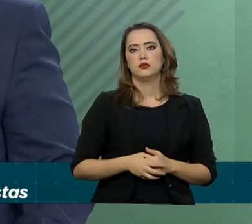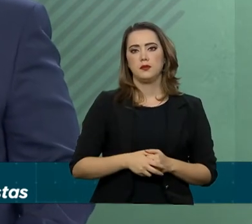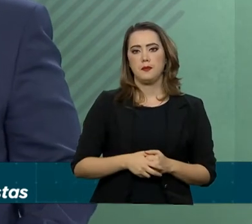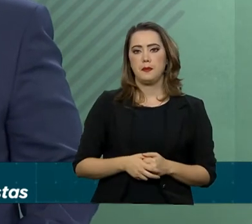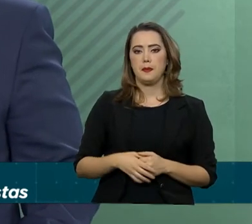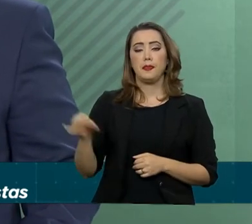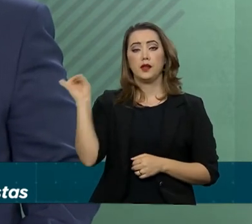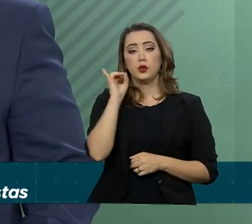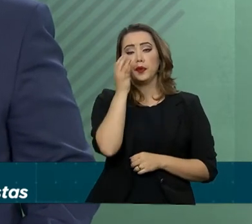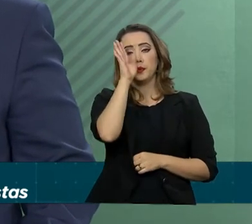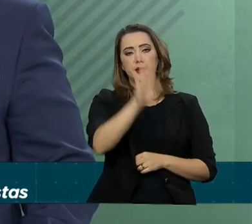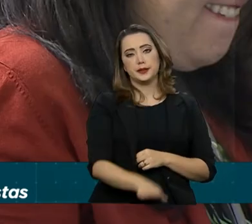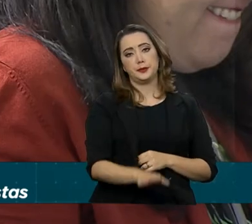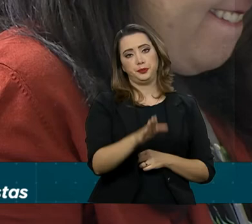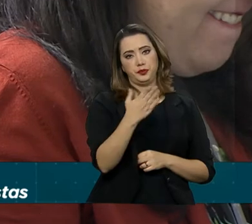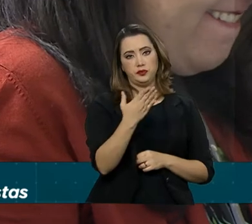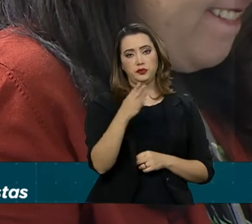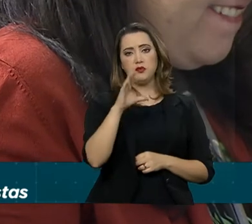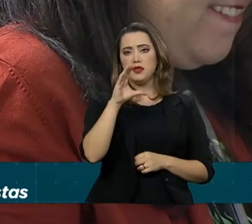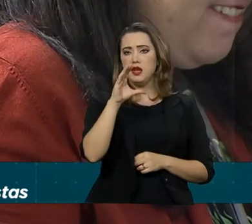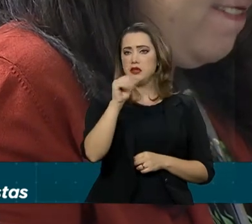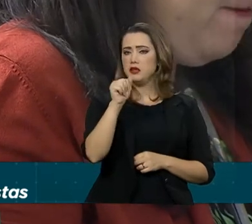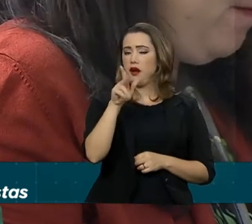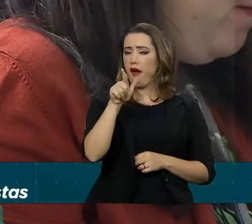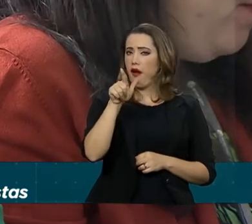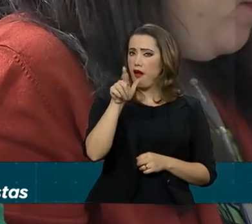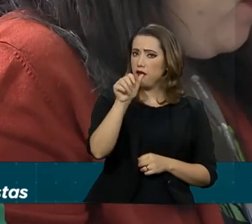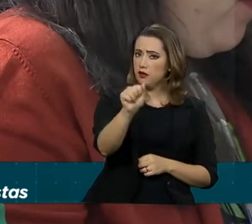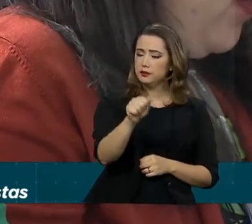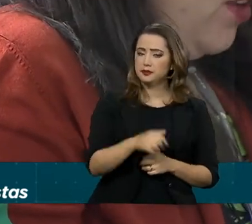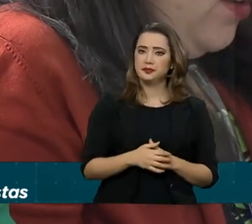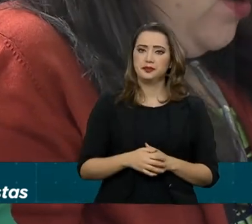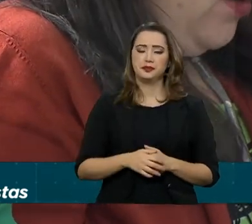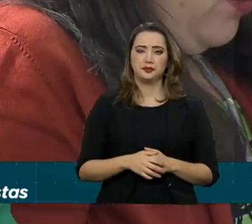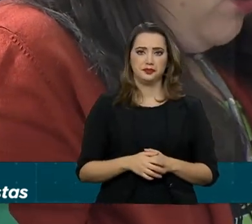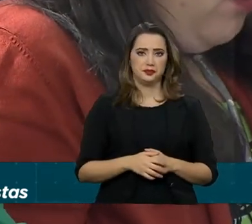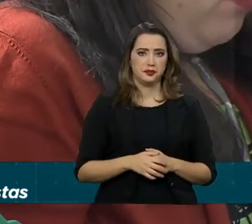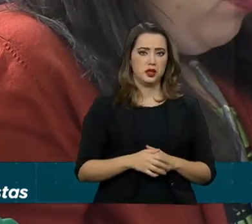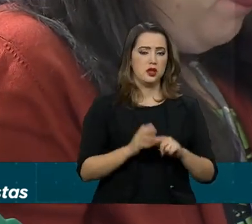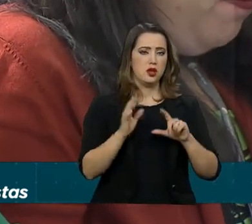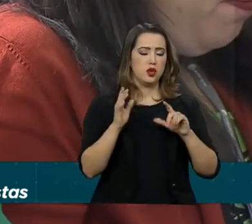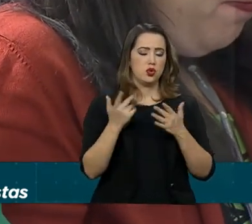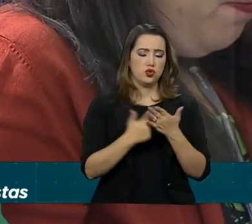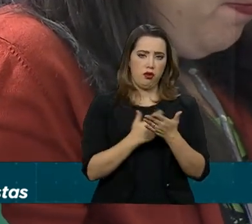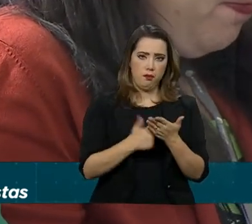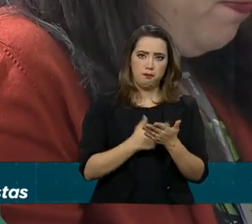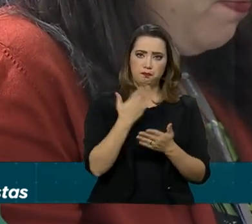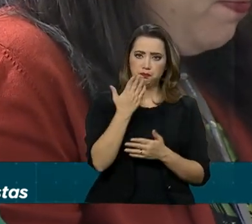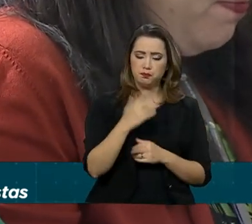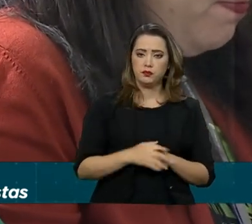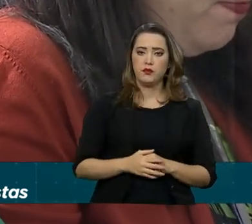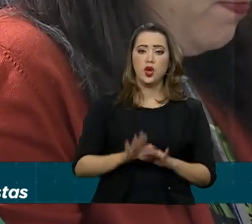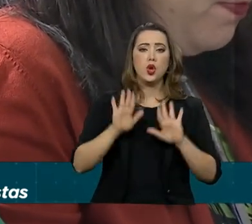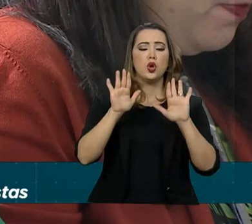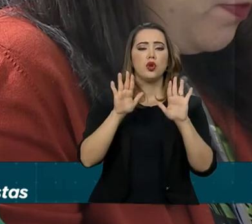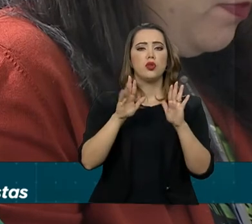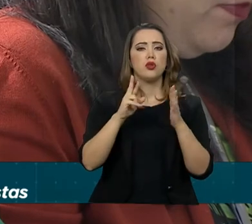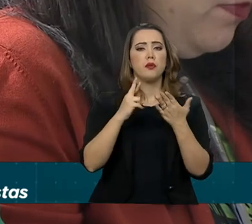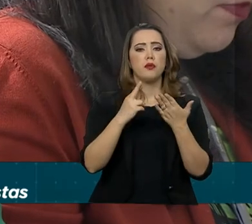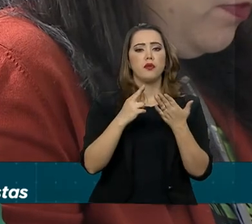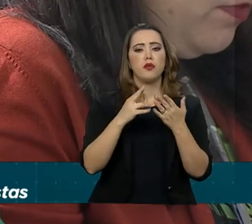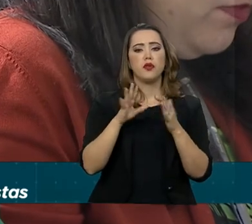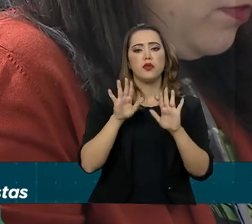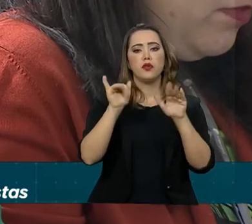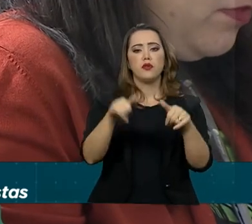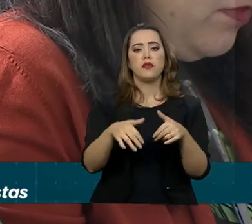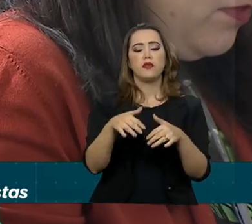Boa tarde, porta-voz Carla, hoje do Valor Econômico. Tudo bem, Carla. Tudo bem. No fim de semana também, o presidente falou sobre que